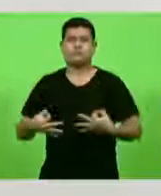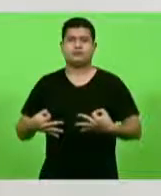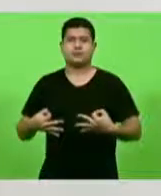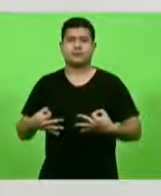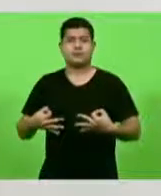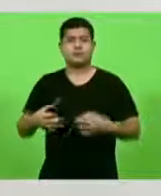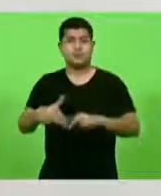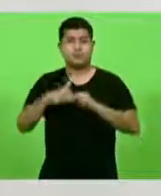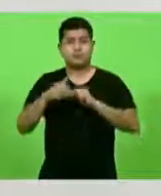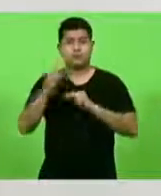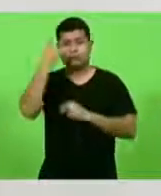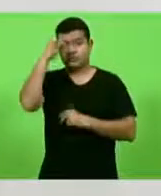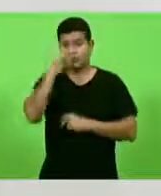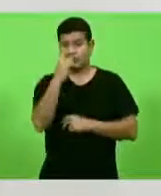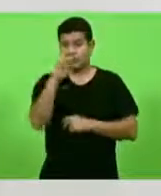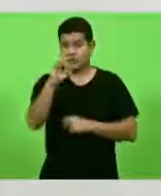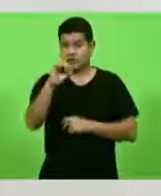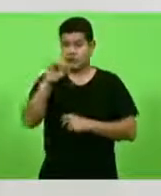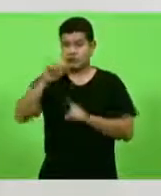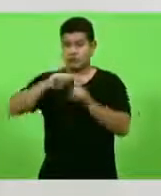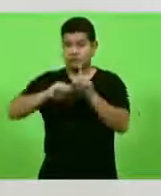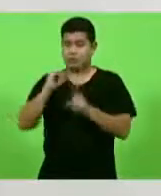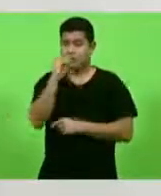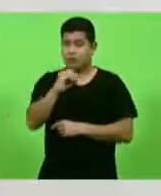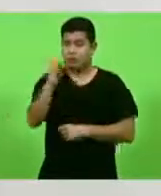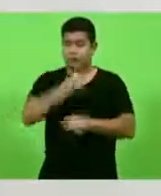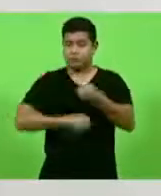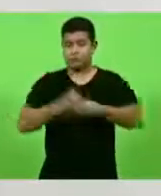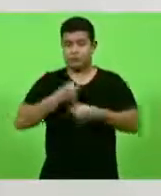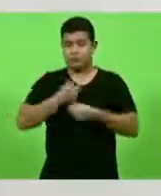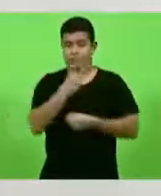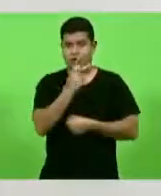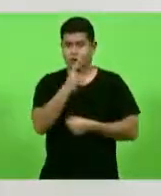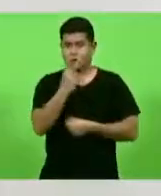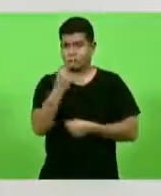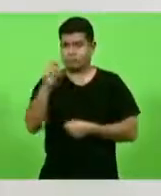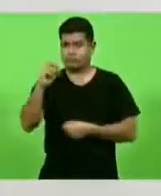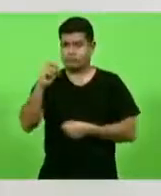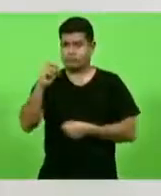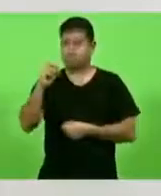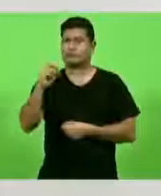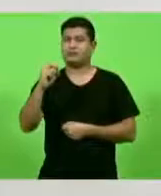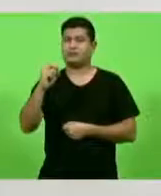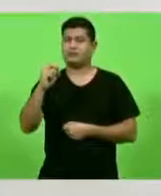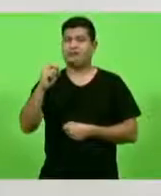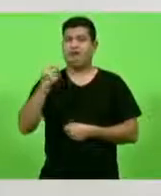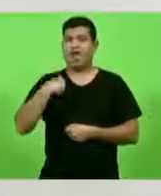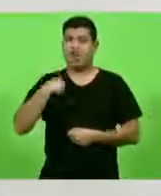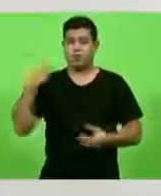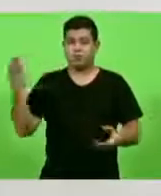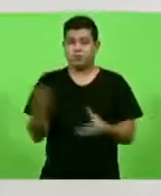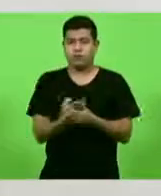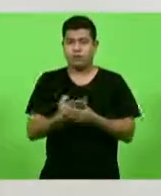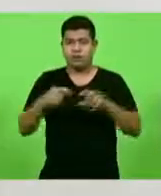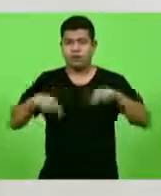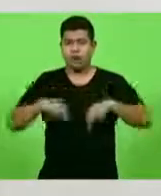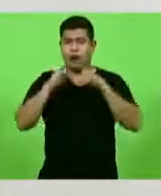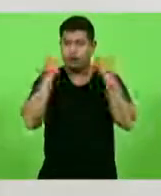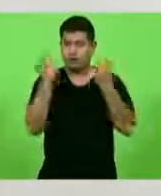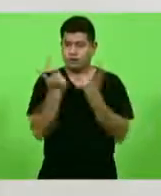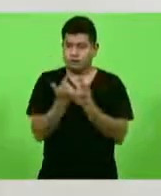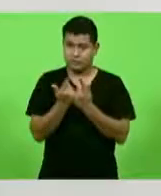no dia 10 de outubro do ano passado, dia 10 de outubro do ano passado, eu protocolei aqui nessa casa